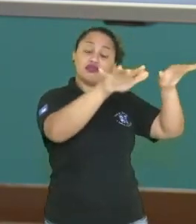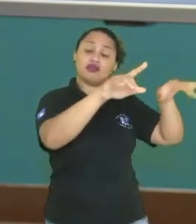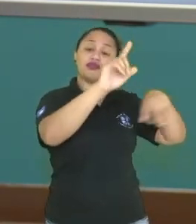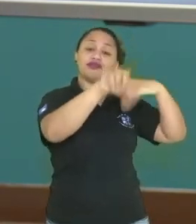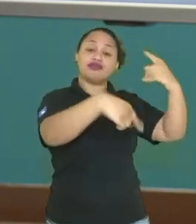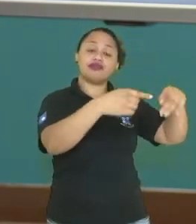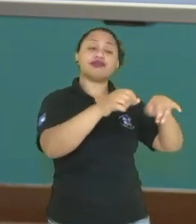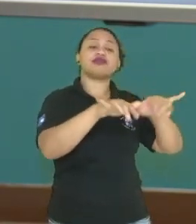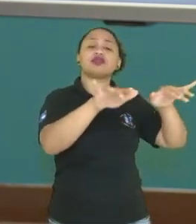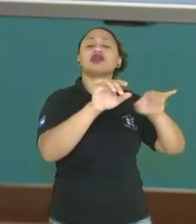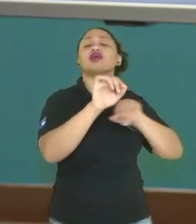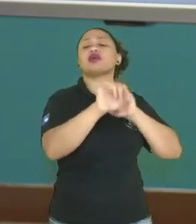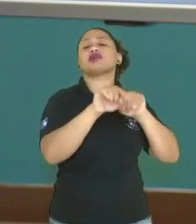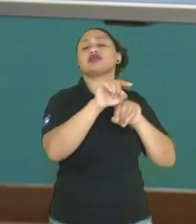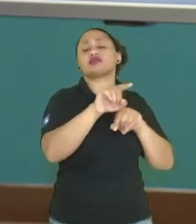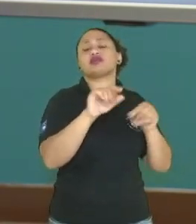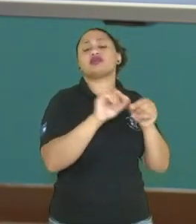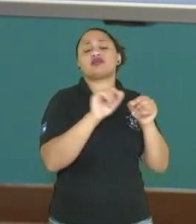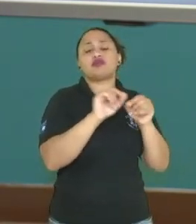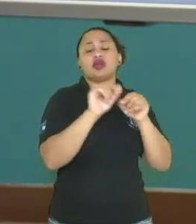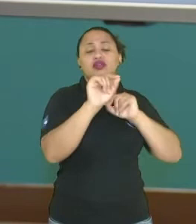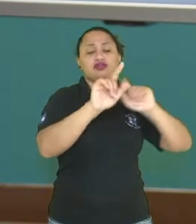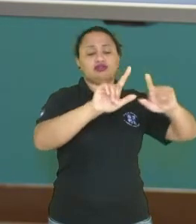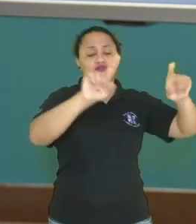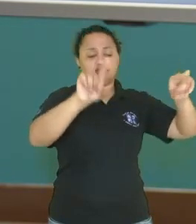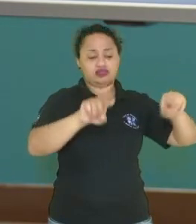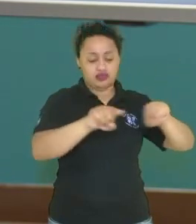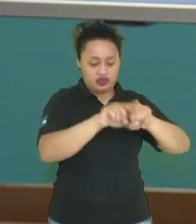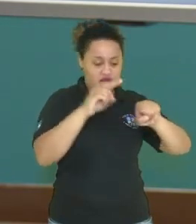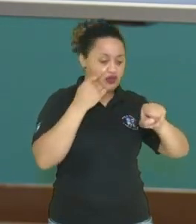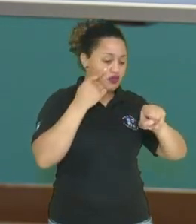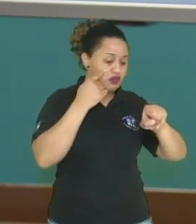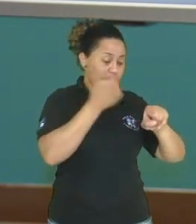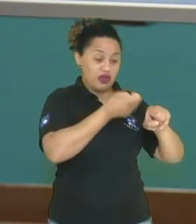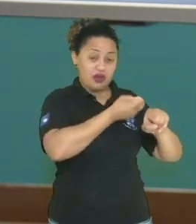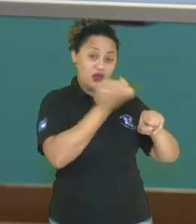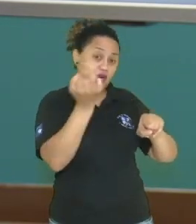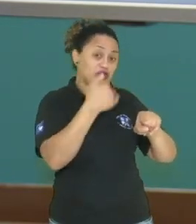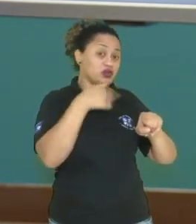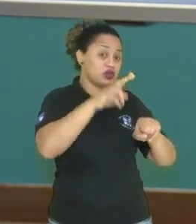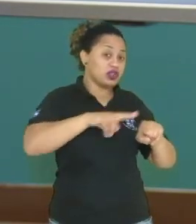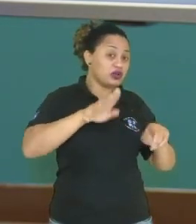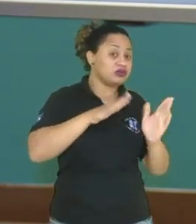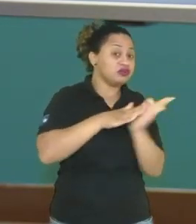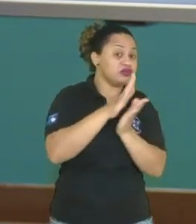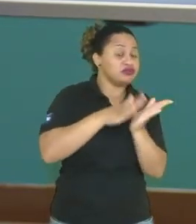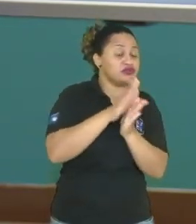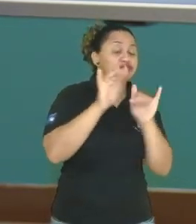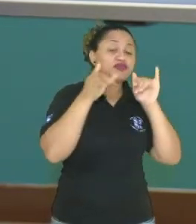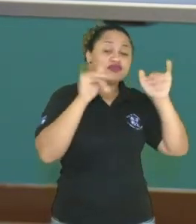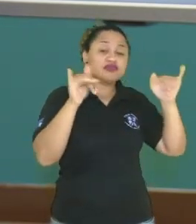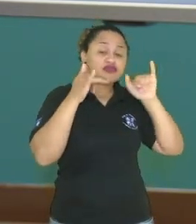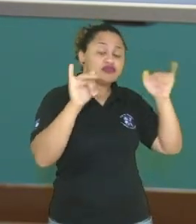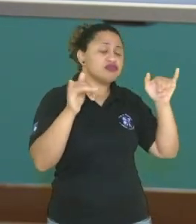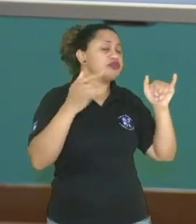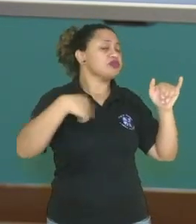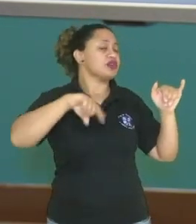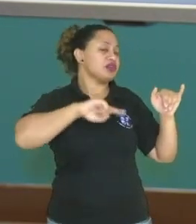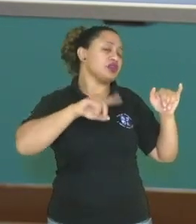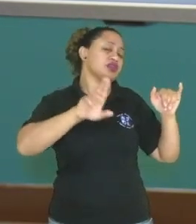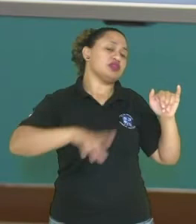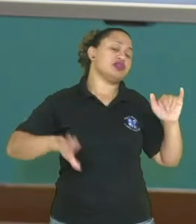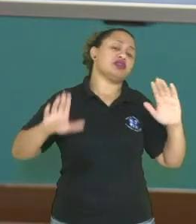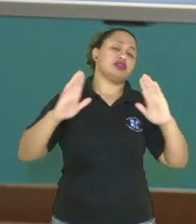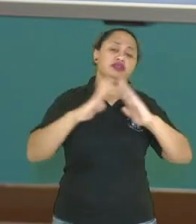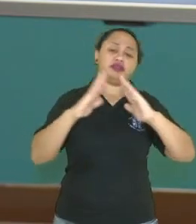e aquele relógio de luz, então, ele vai contabilizar ali o consumo da energia elétrica que nós fazemos